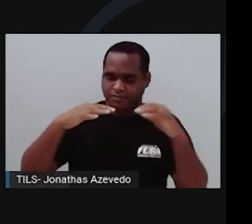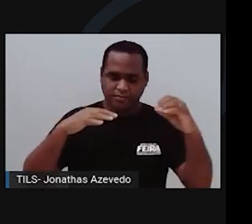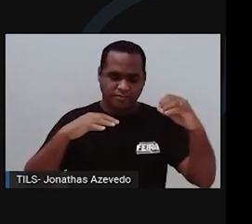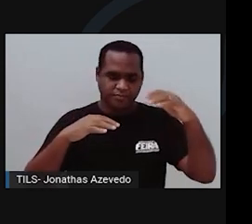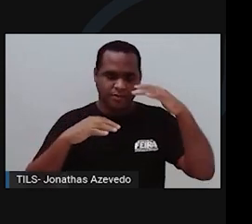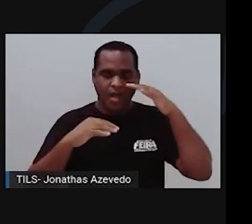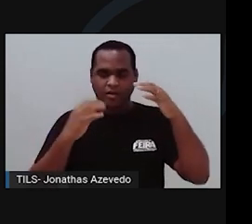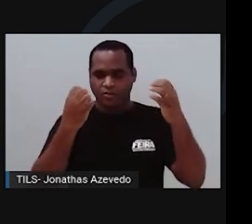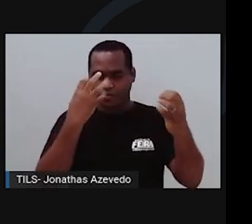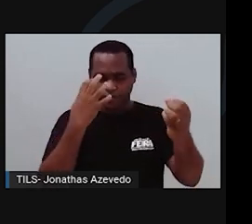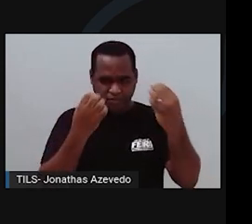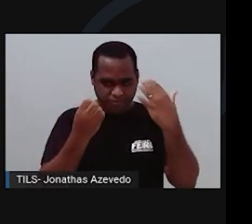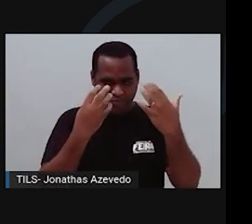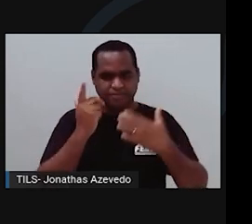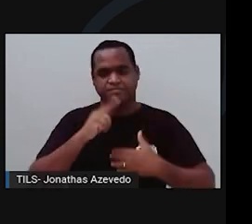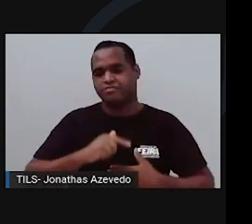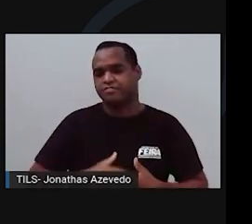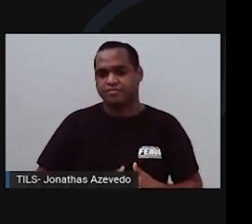da luz.